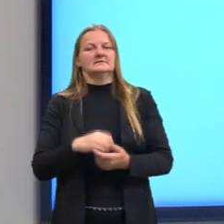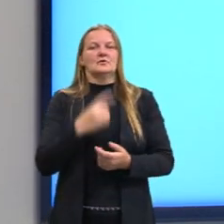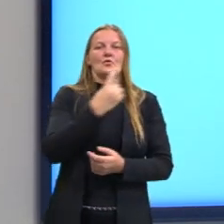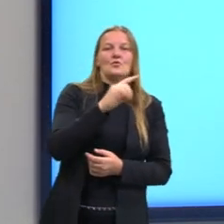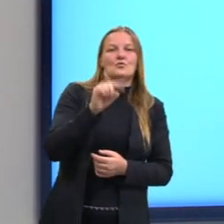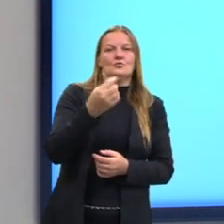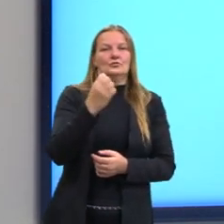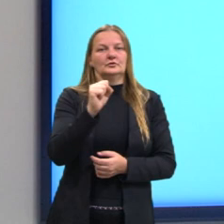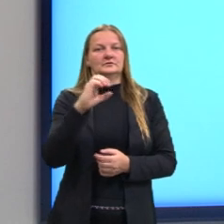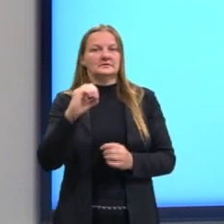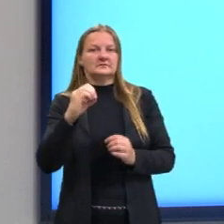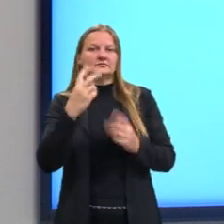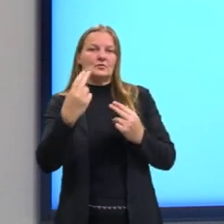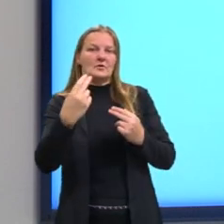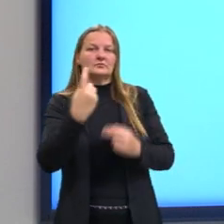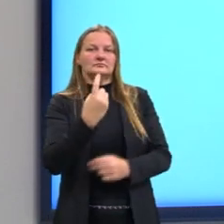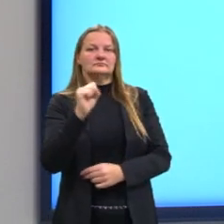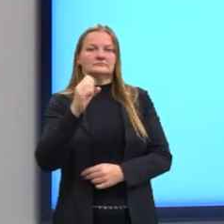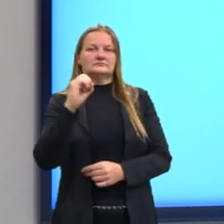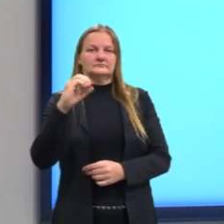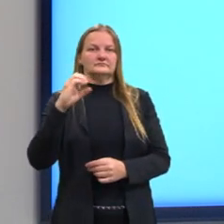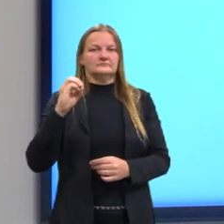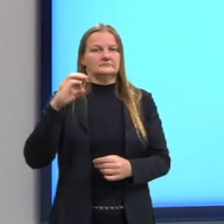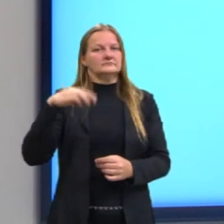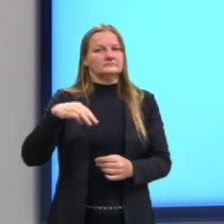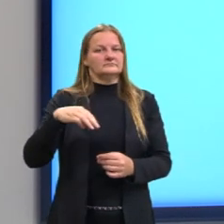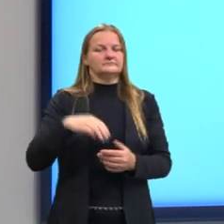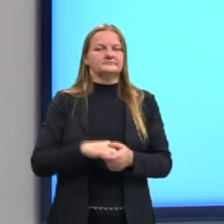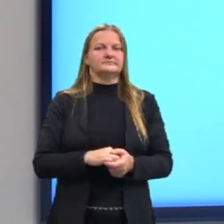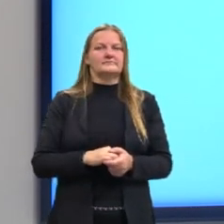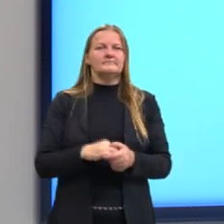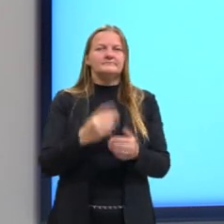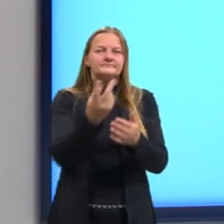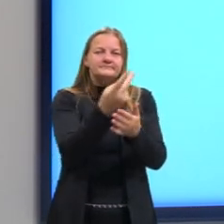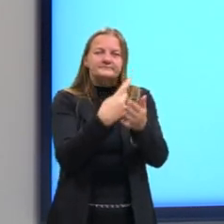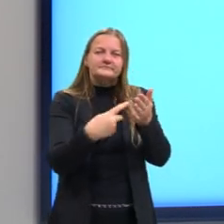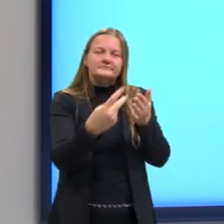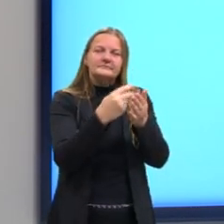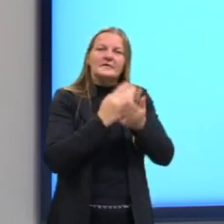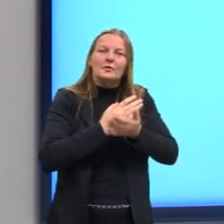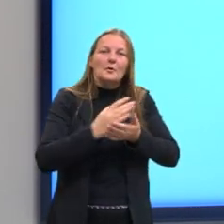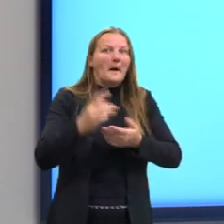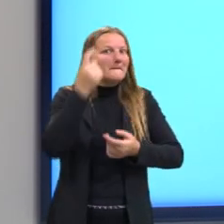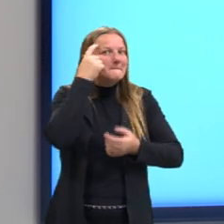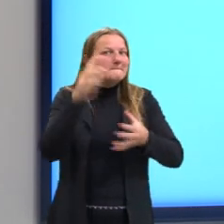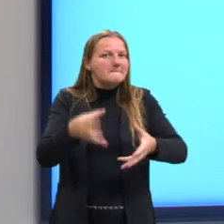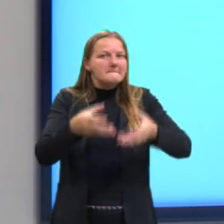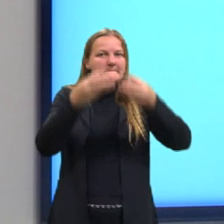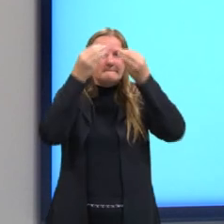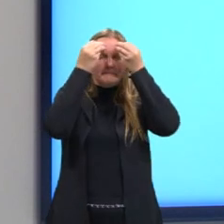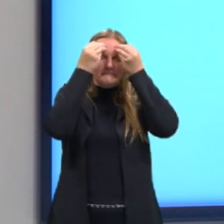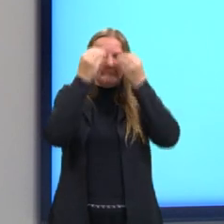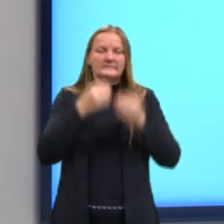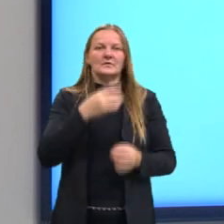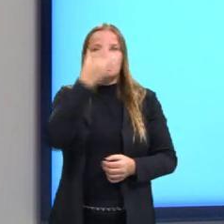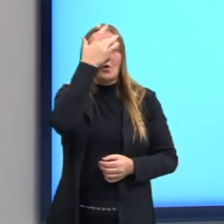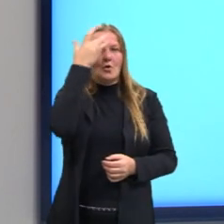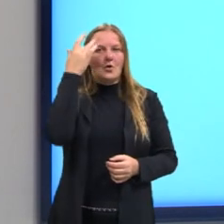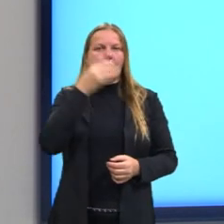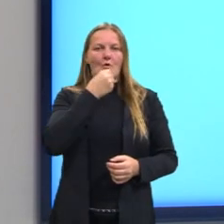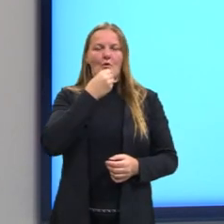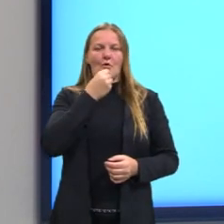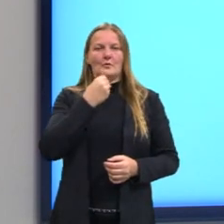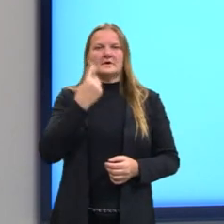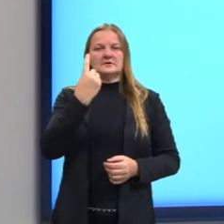dá 180cm. A partir desse desenho, nós temos um pensamento. O homem, com a sua altura de